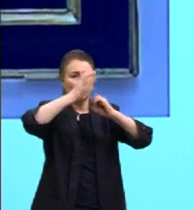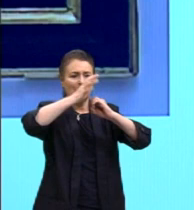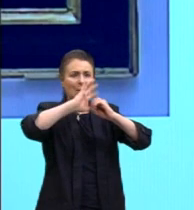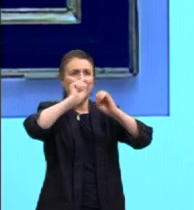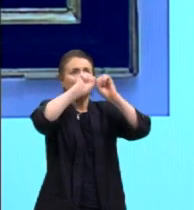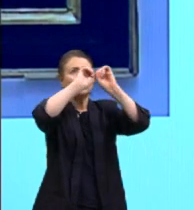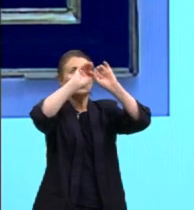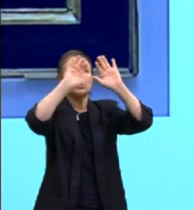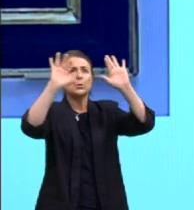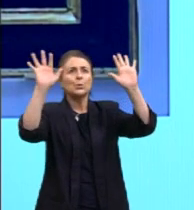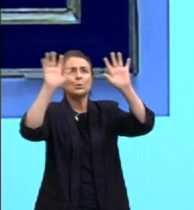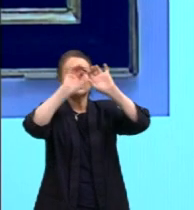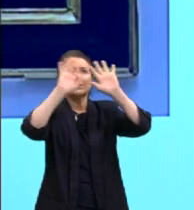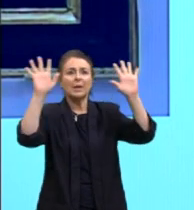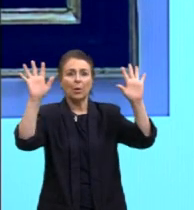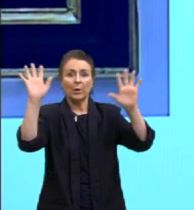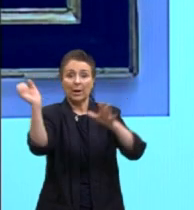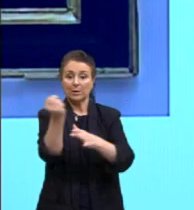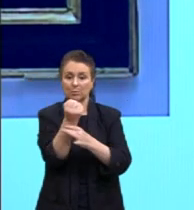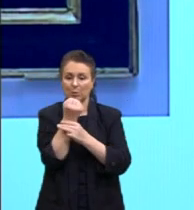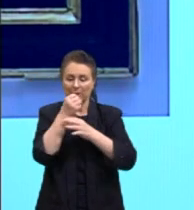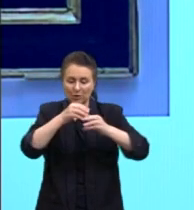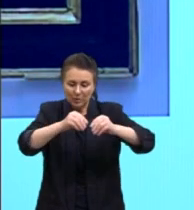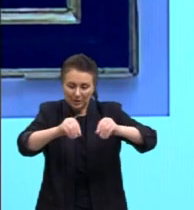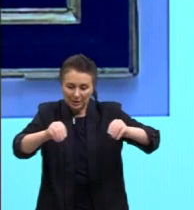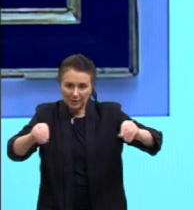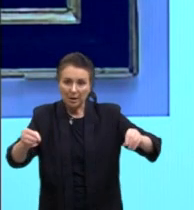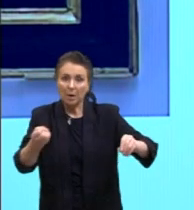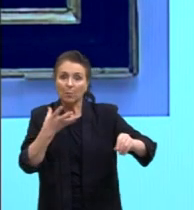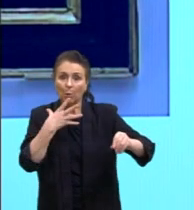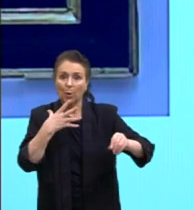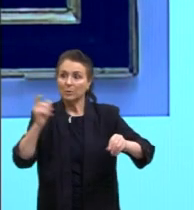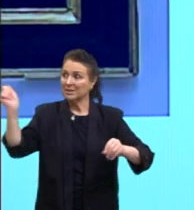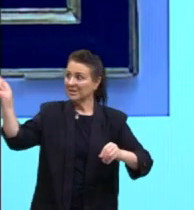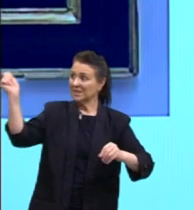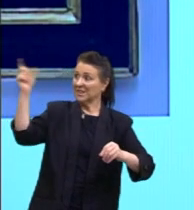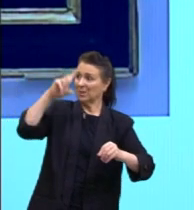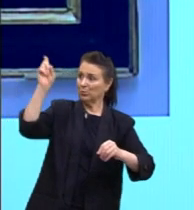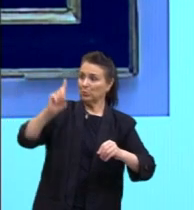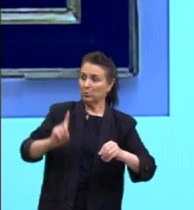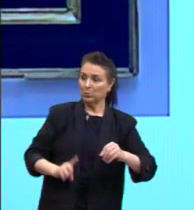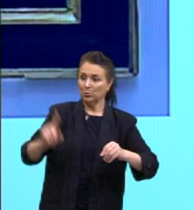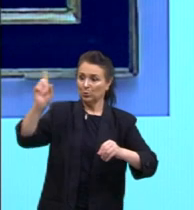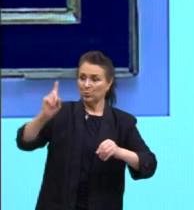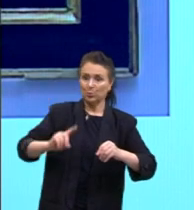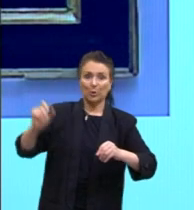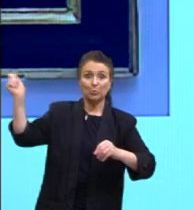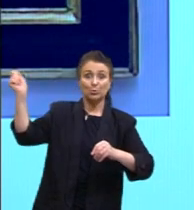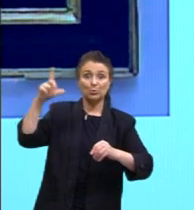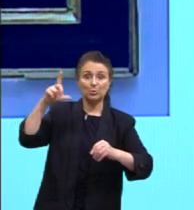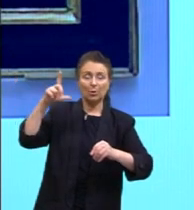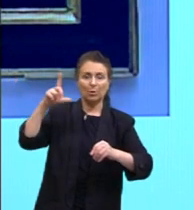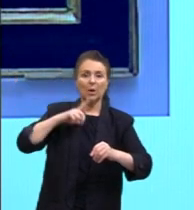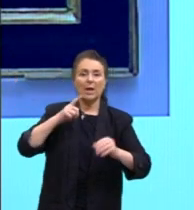para que a terra fértil não seja queimada pelos raios do sol. E ela retrata aqui